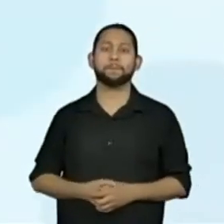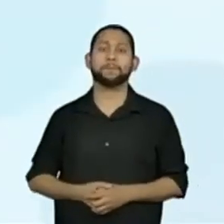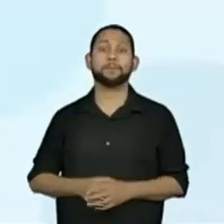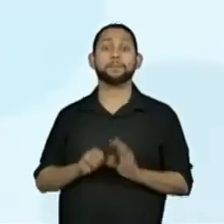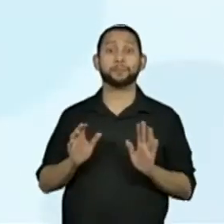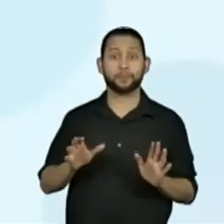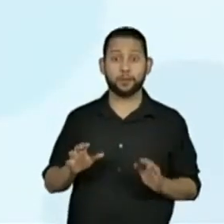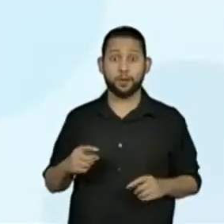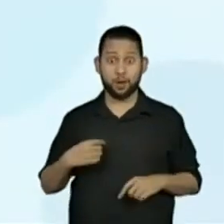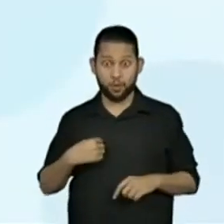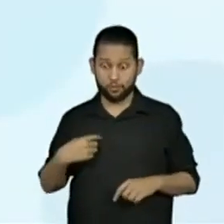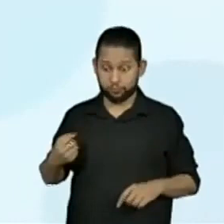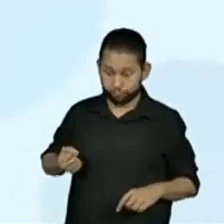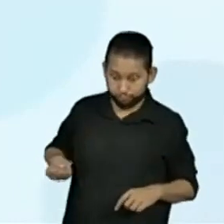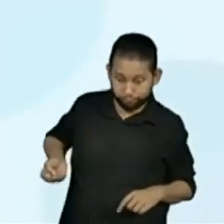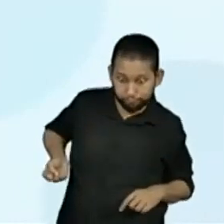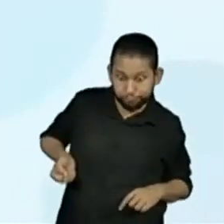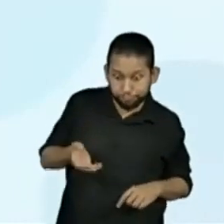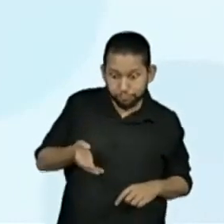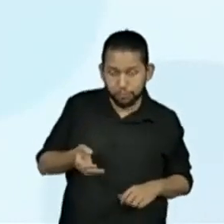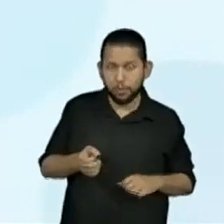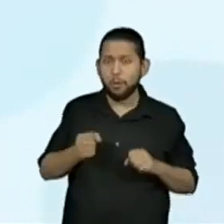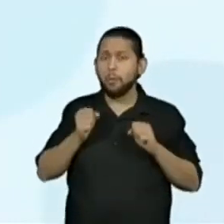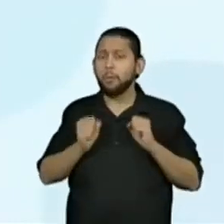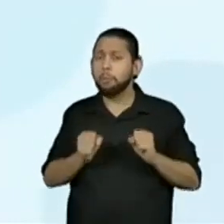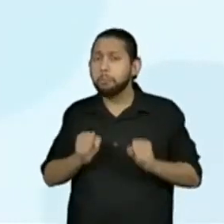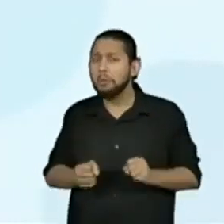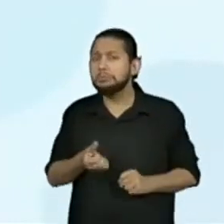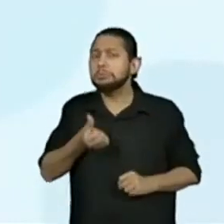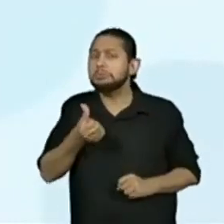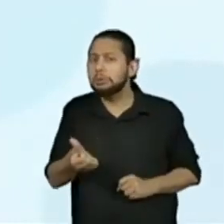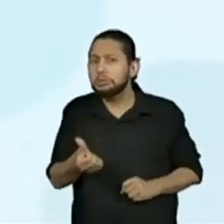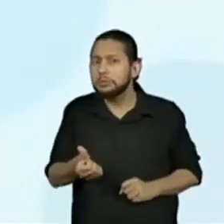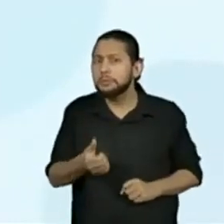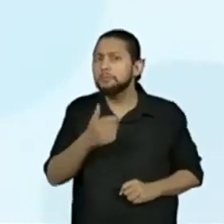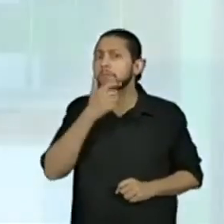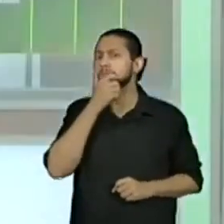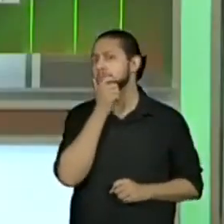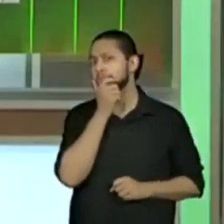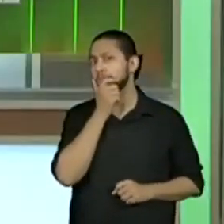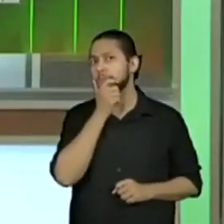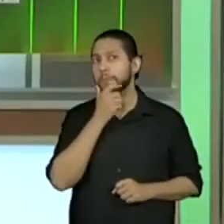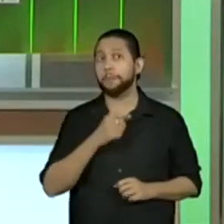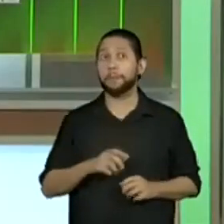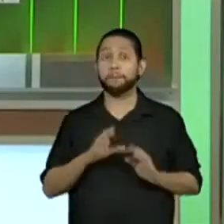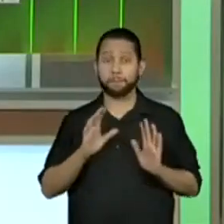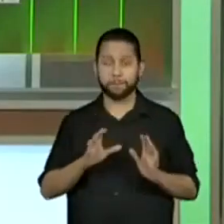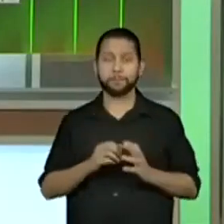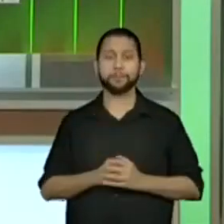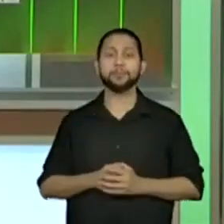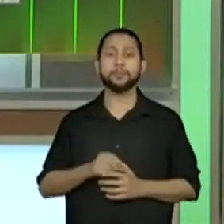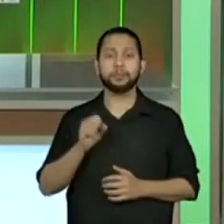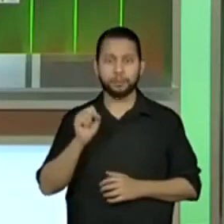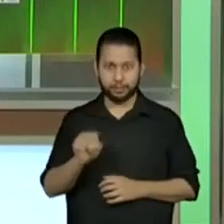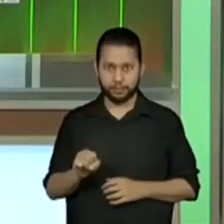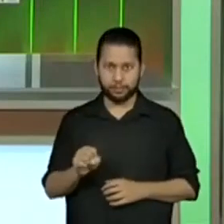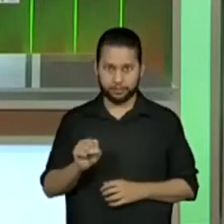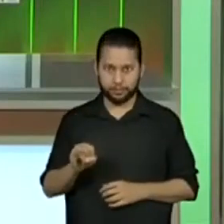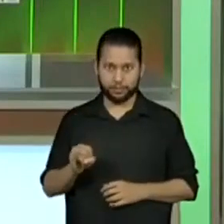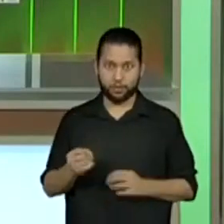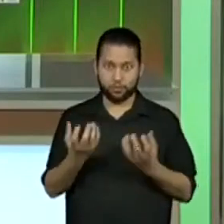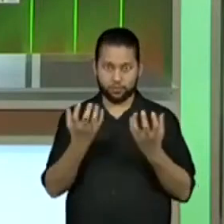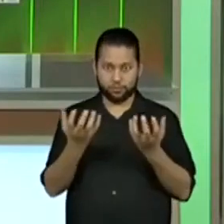Em cada lançamento, quais são as possibilidades de dar a soma 6? Se eu jogar aqui os meus dados...